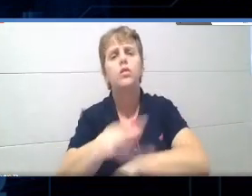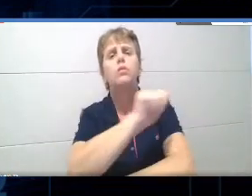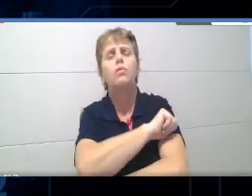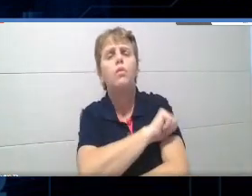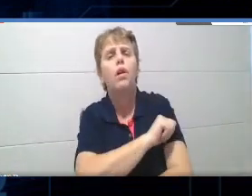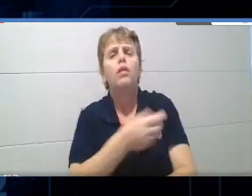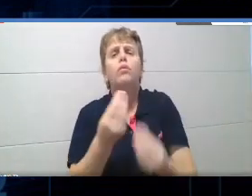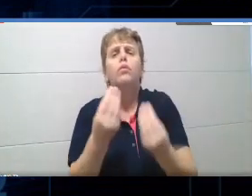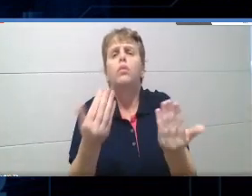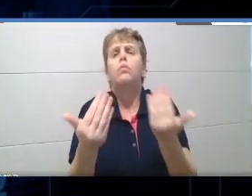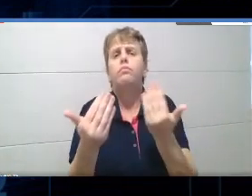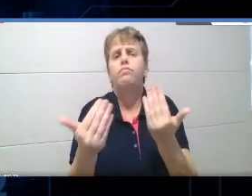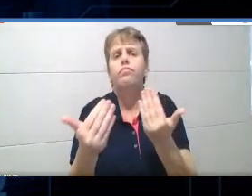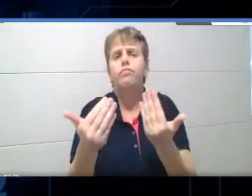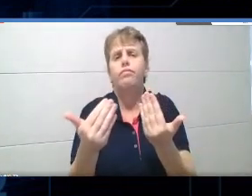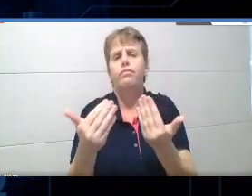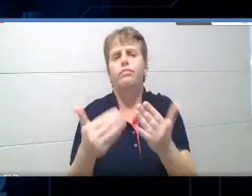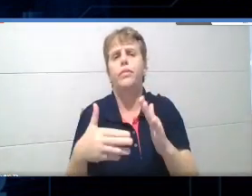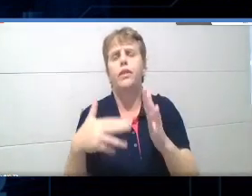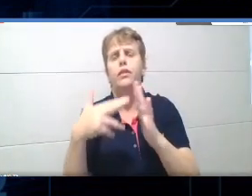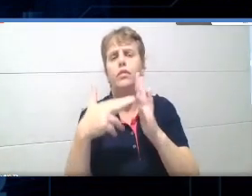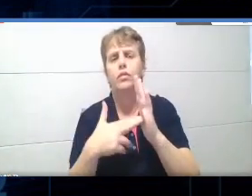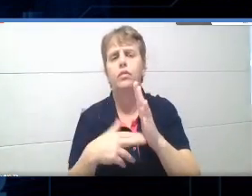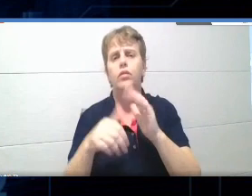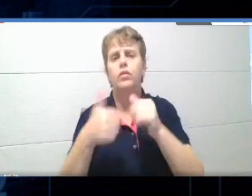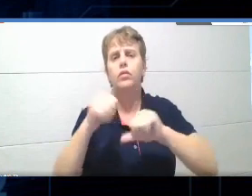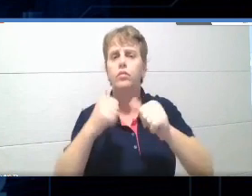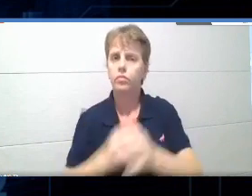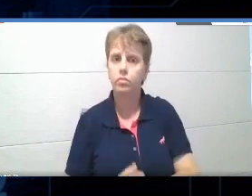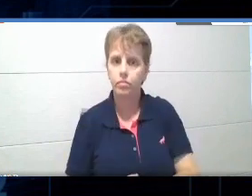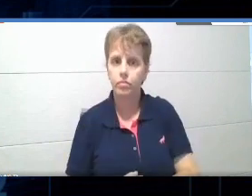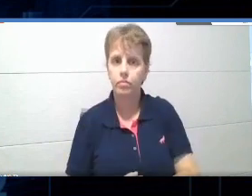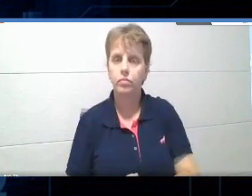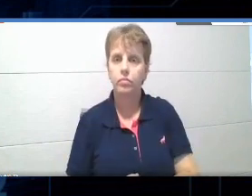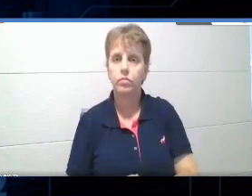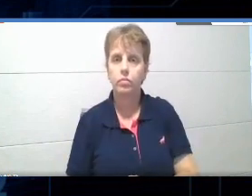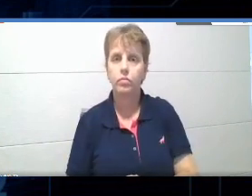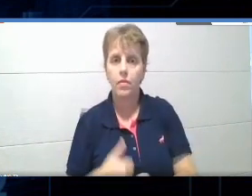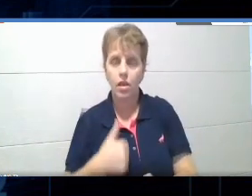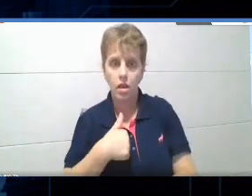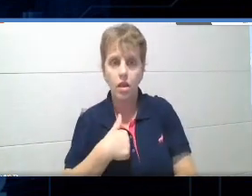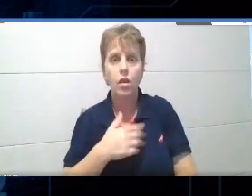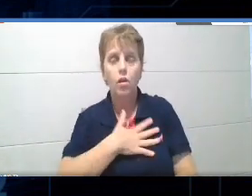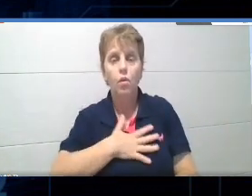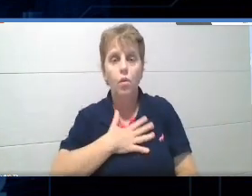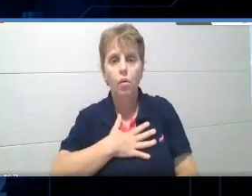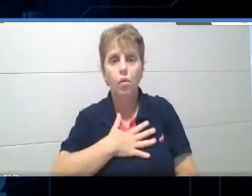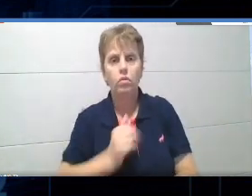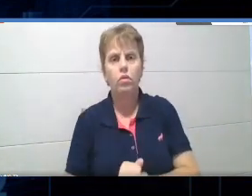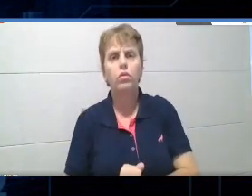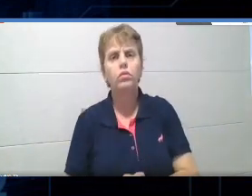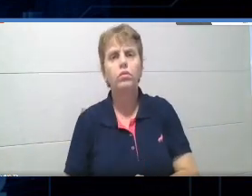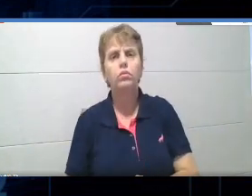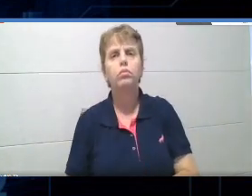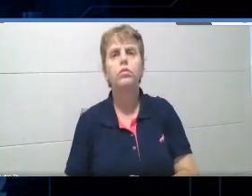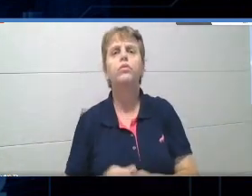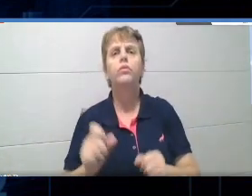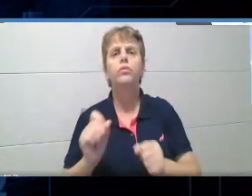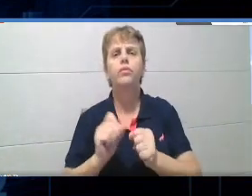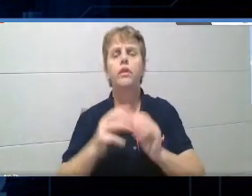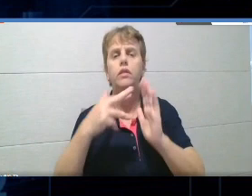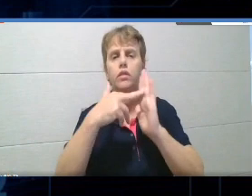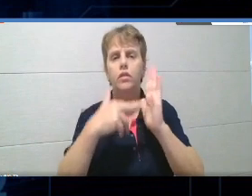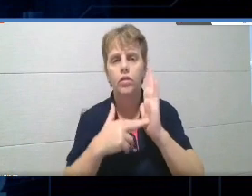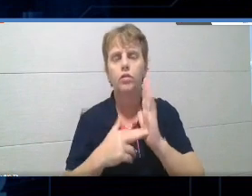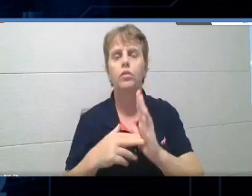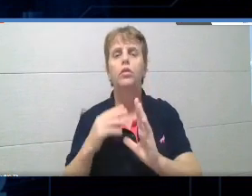essa reflexão, a gente, eu sou muito fã da avaliação formativa, que vai trabalhar o processo, né, eu trabalho